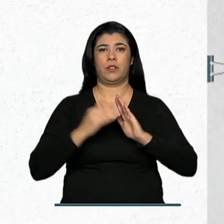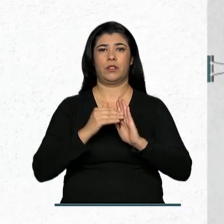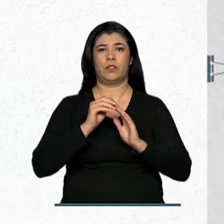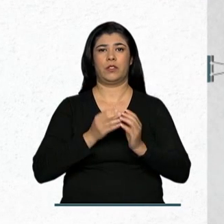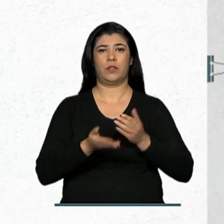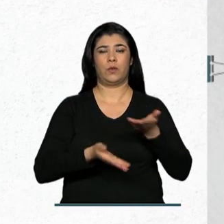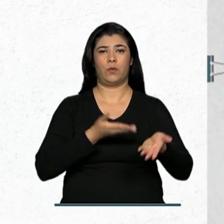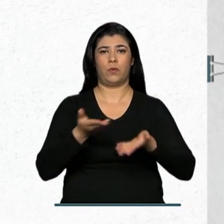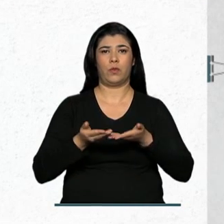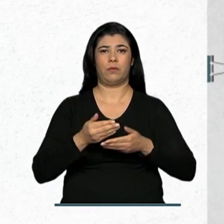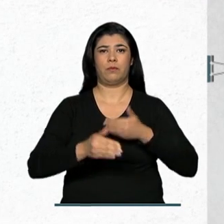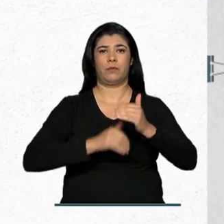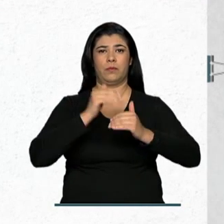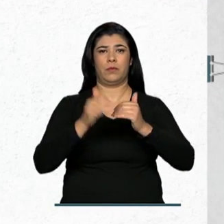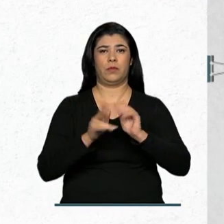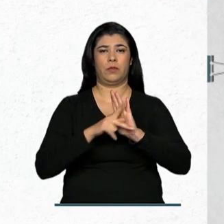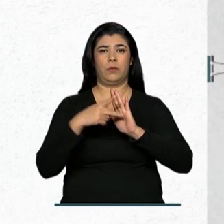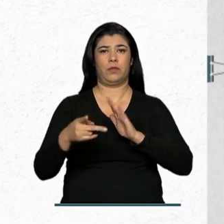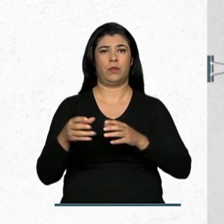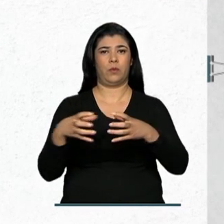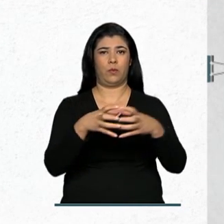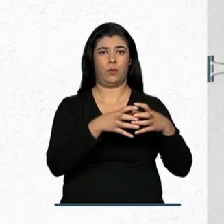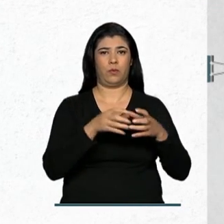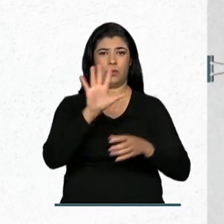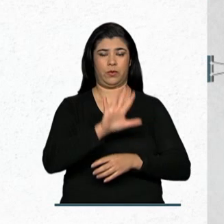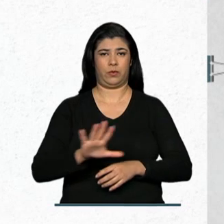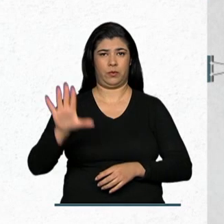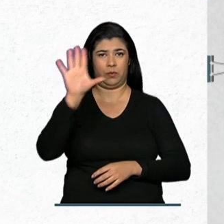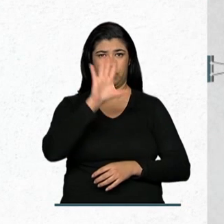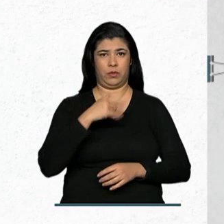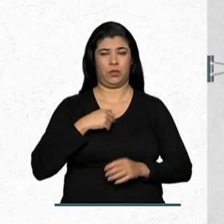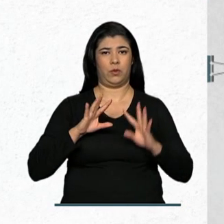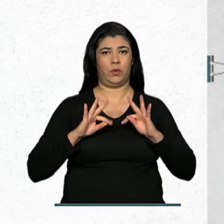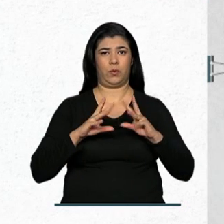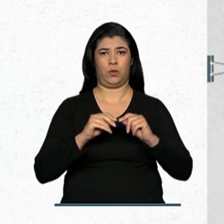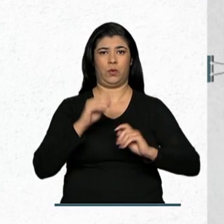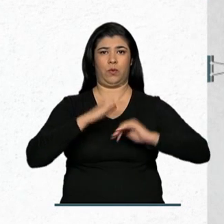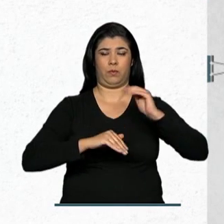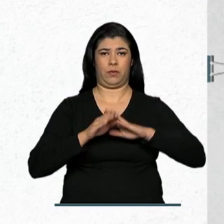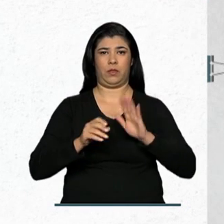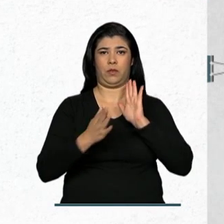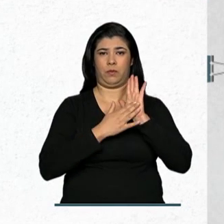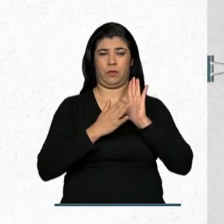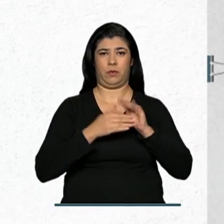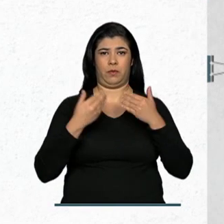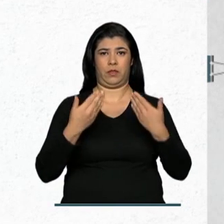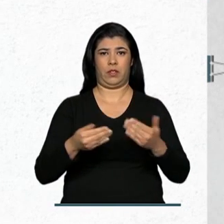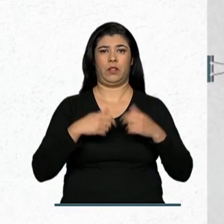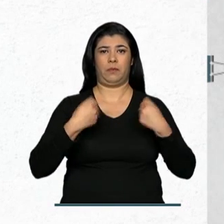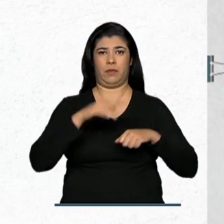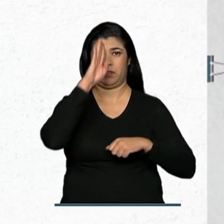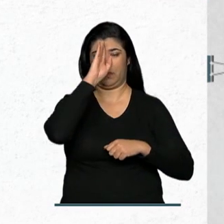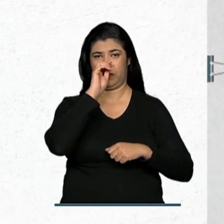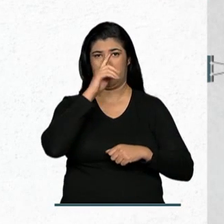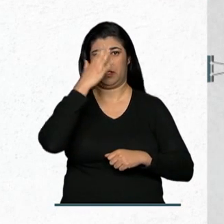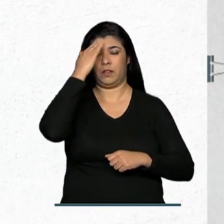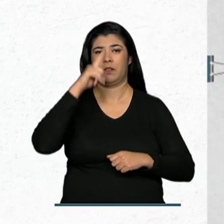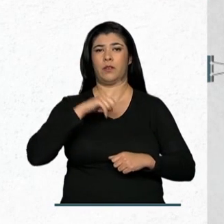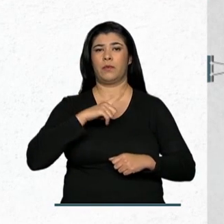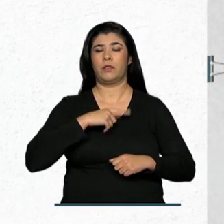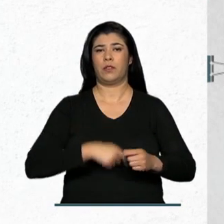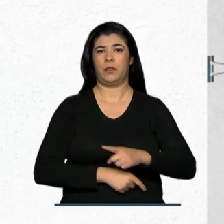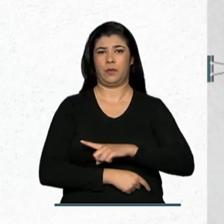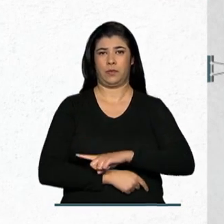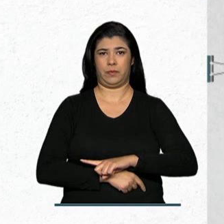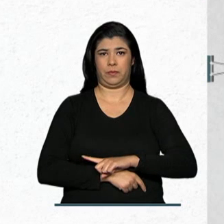de compartilhamento desenvolvidas com a comunidade em geral. Todas as atividades propostas deverão ser gratuitas. Saiba